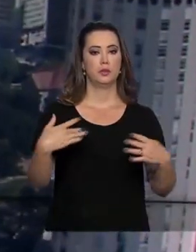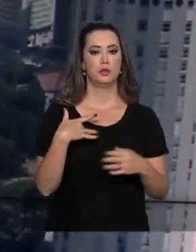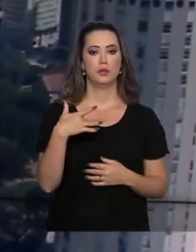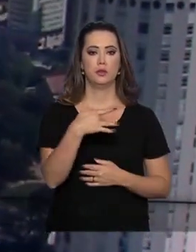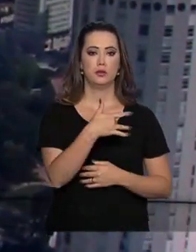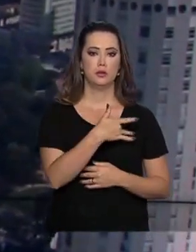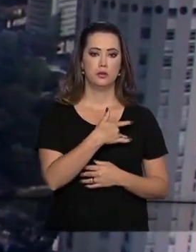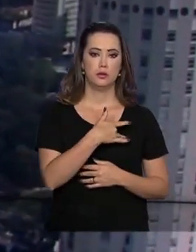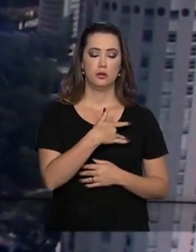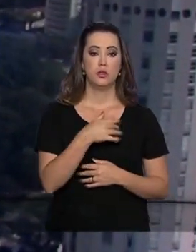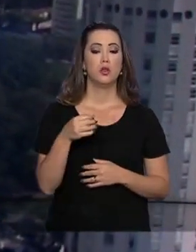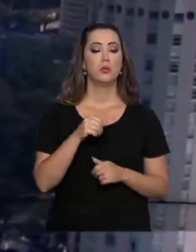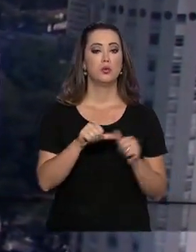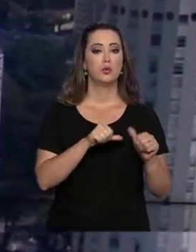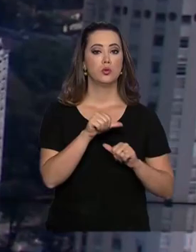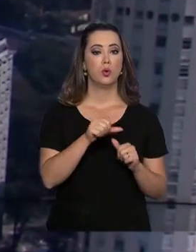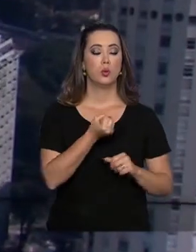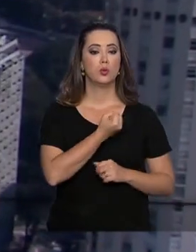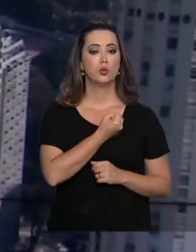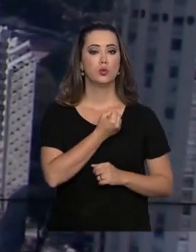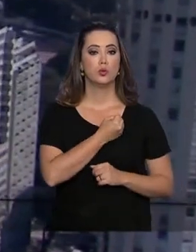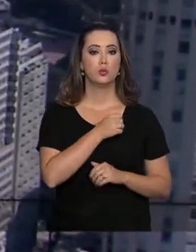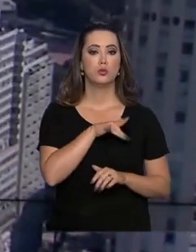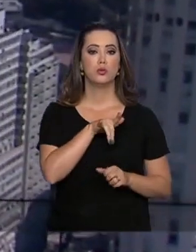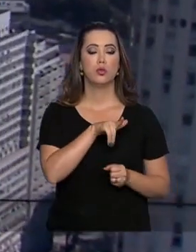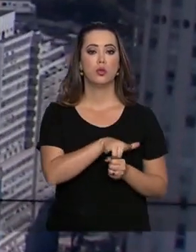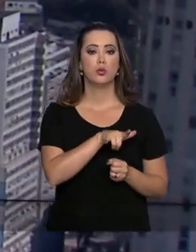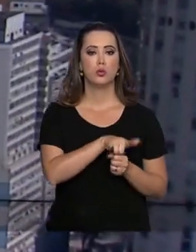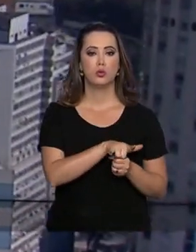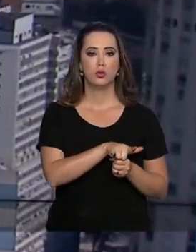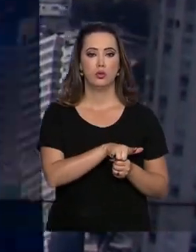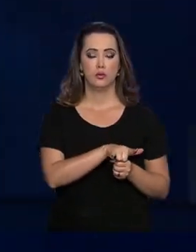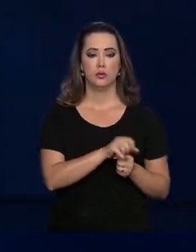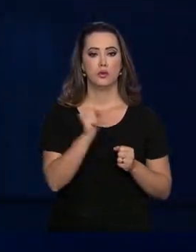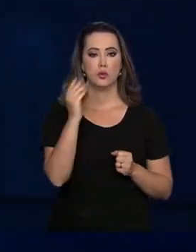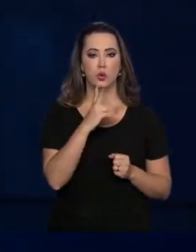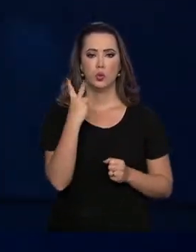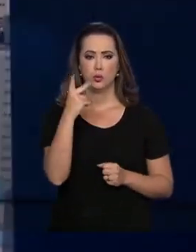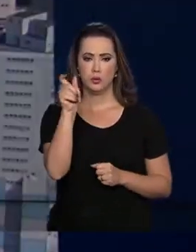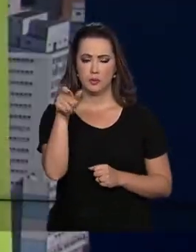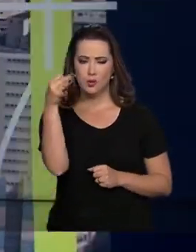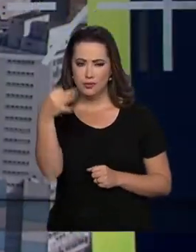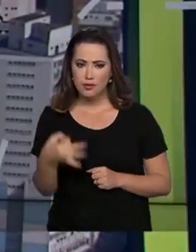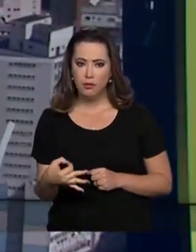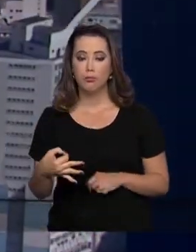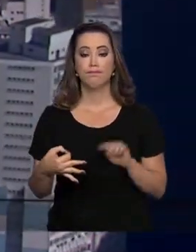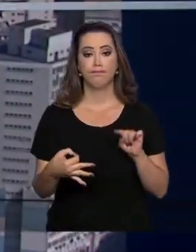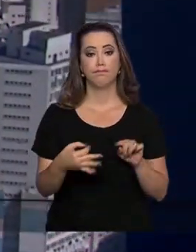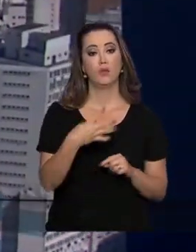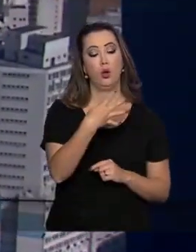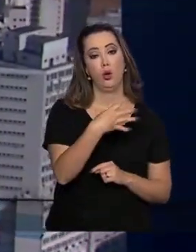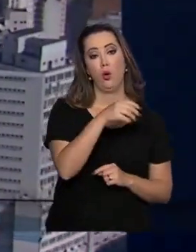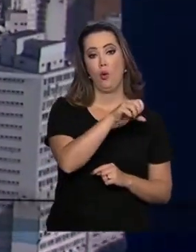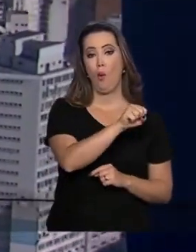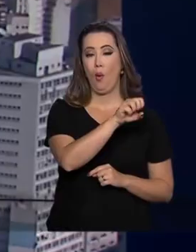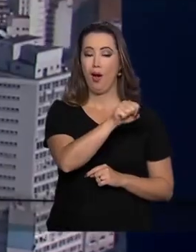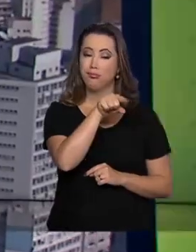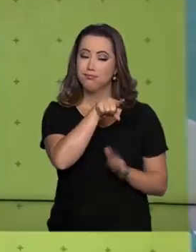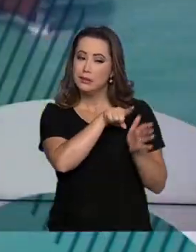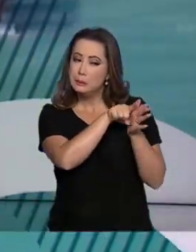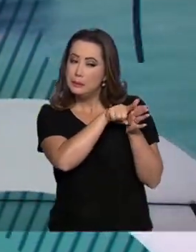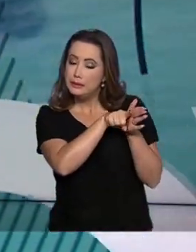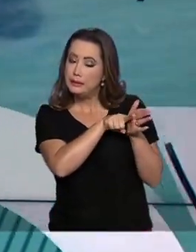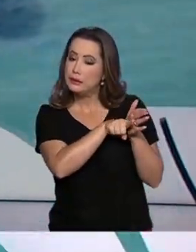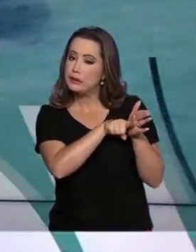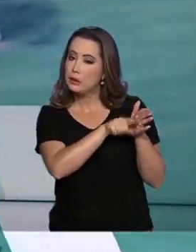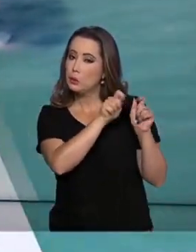acaba de atualizar os dados do coronavírus no Brasil. Dois casos seguem confirmados. 488 são investigados